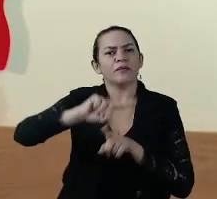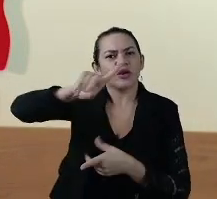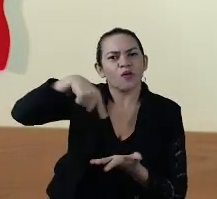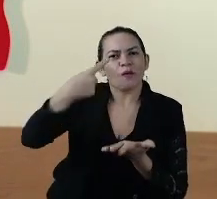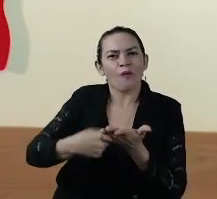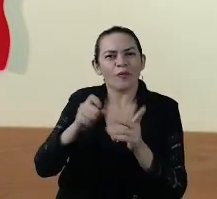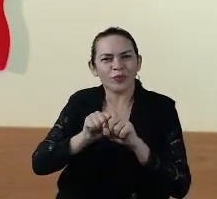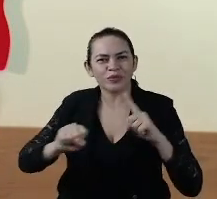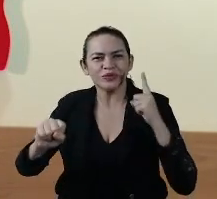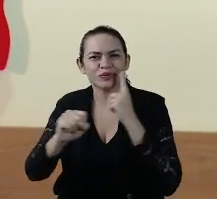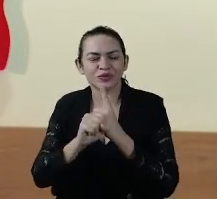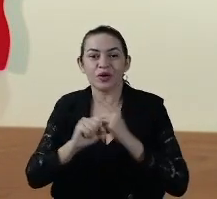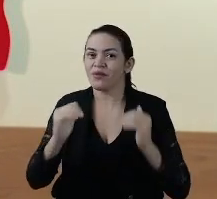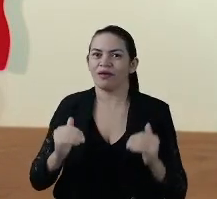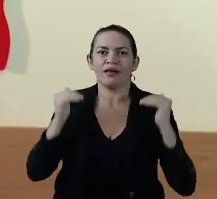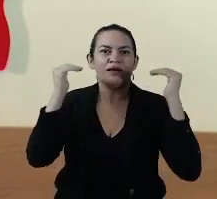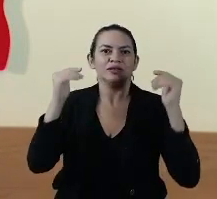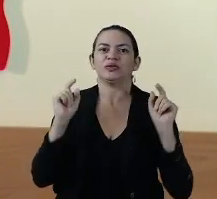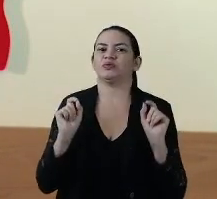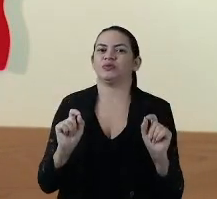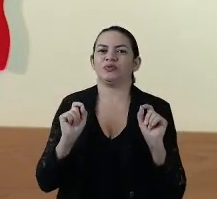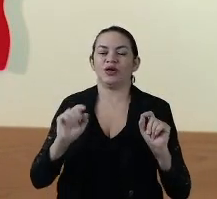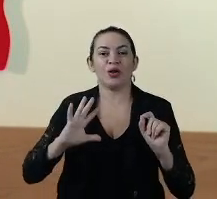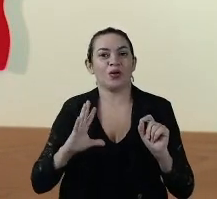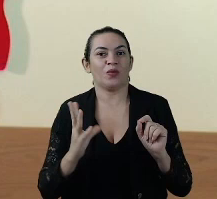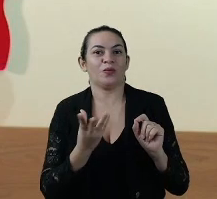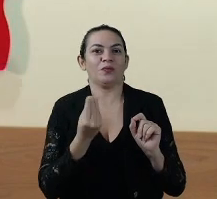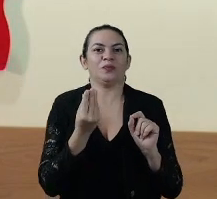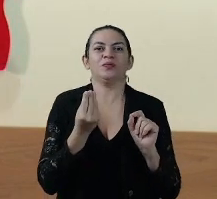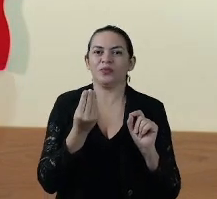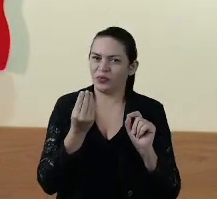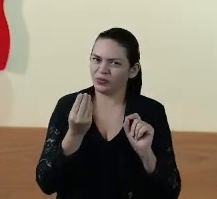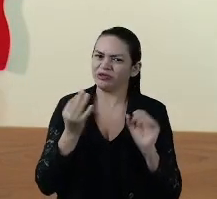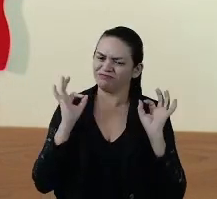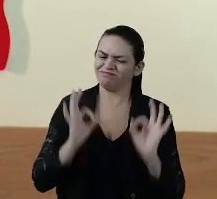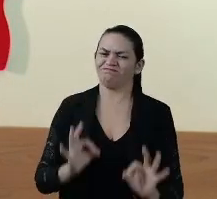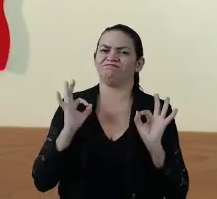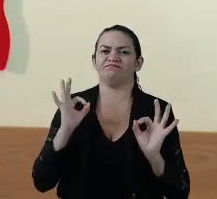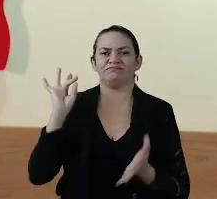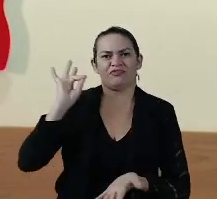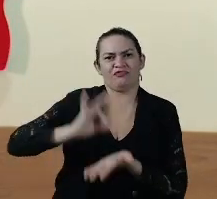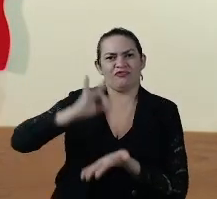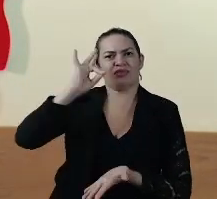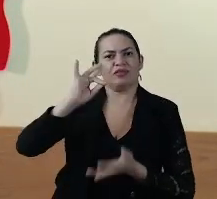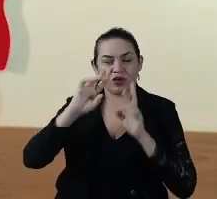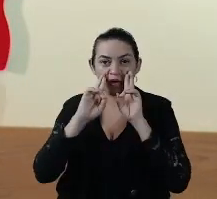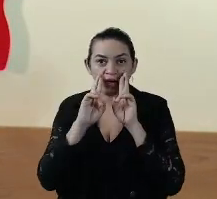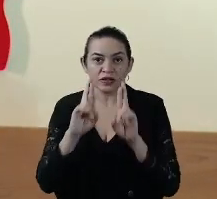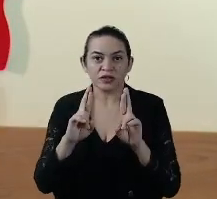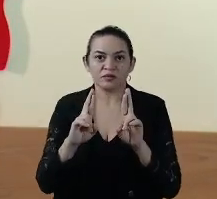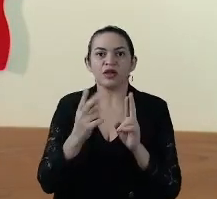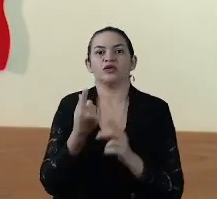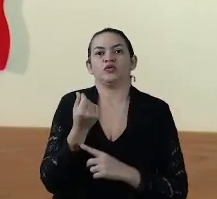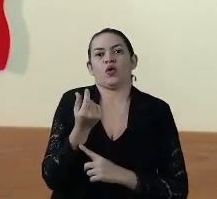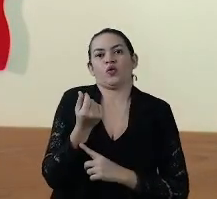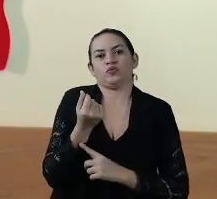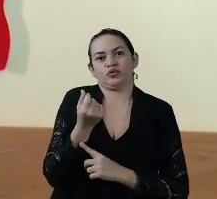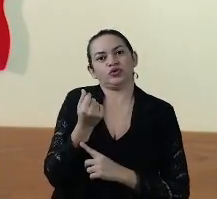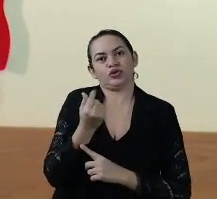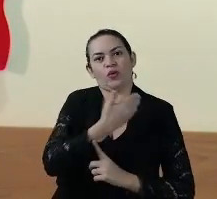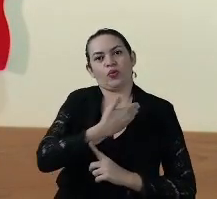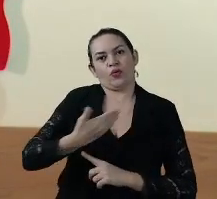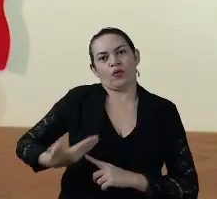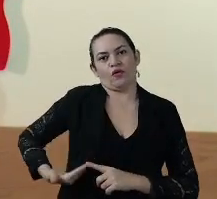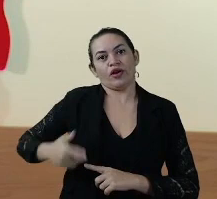compromisso social. E, acima de tudo, com muita probidade, respeito ao dinheiro público,